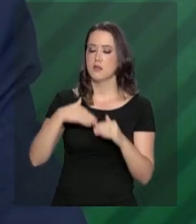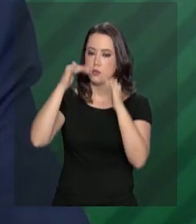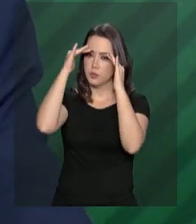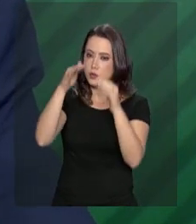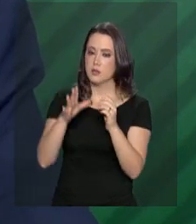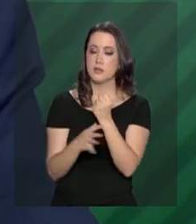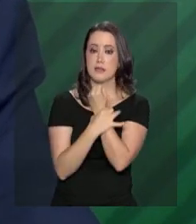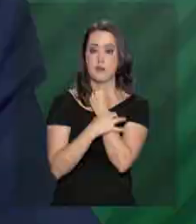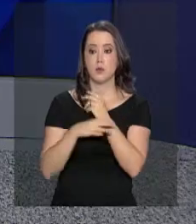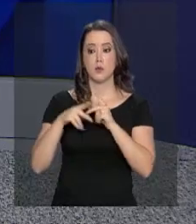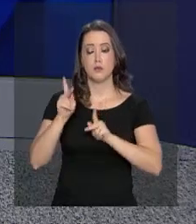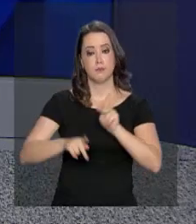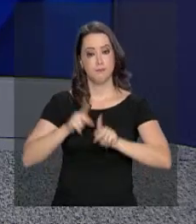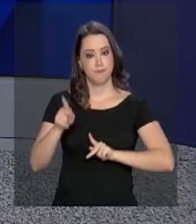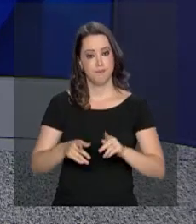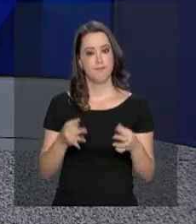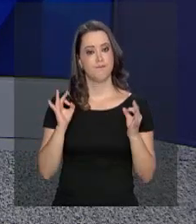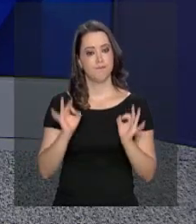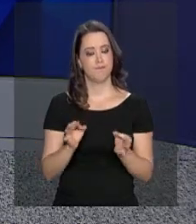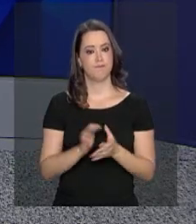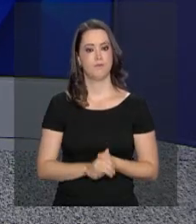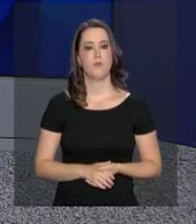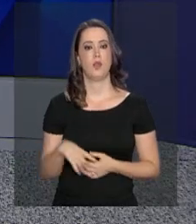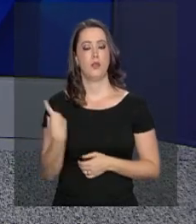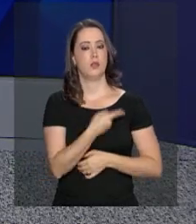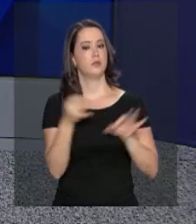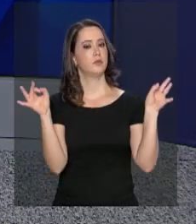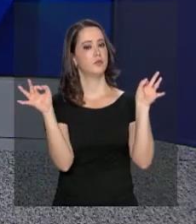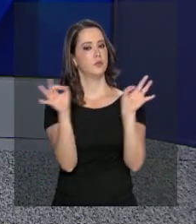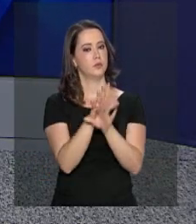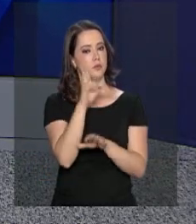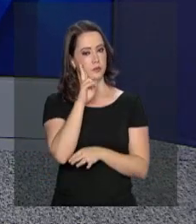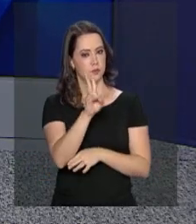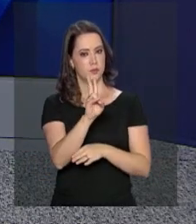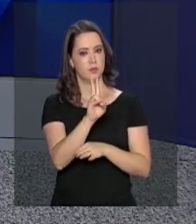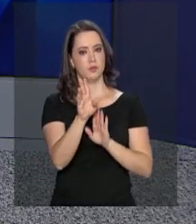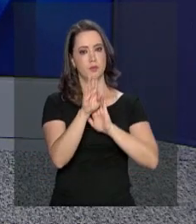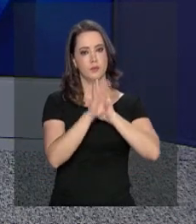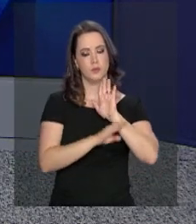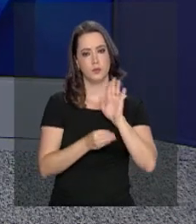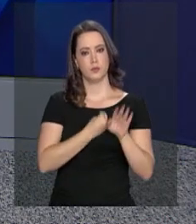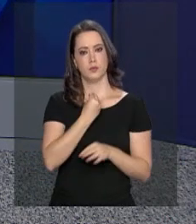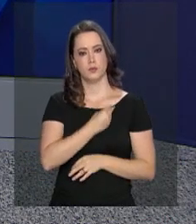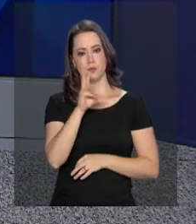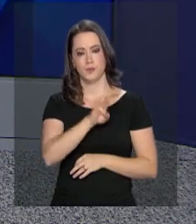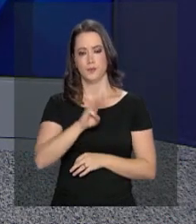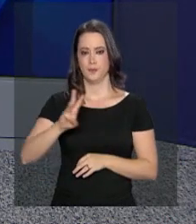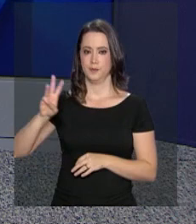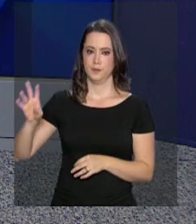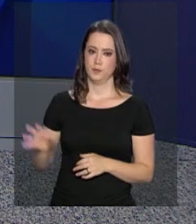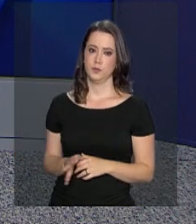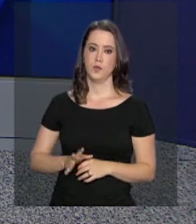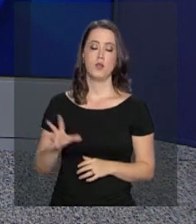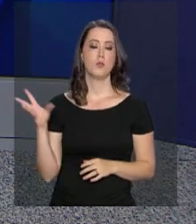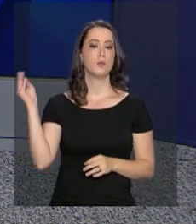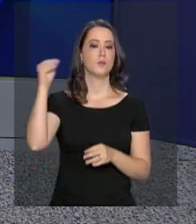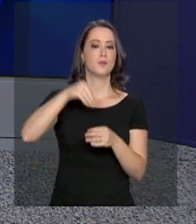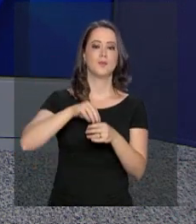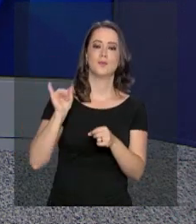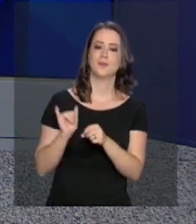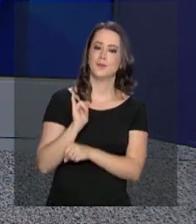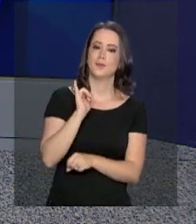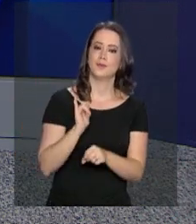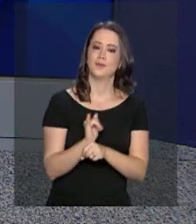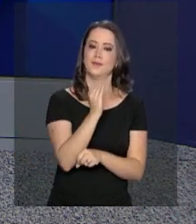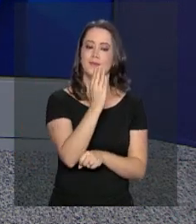a segurança da população. Nós ficamos por aqui, você acompanha a nossa programação ao vivo pelo site da NBR e todas